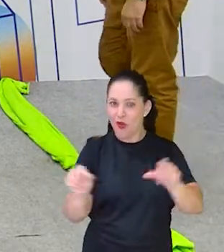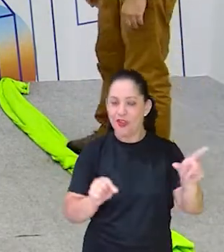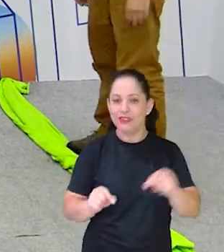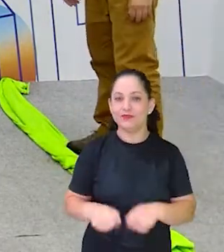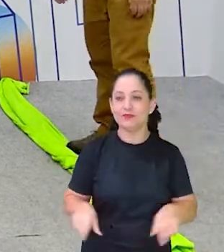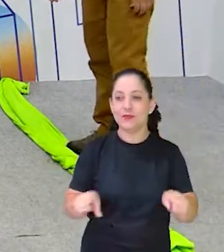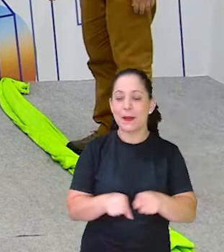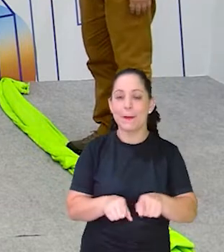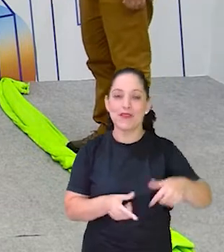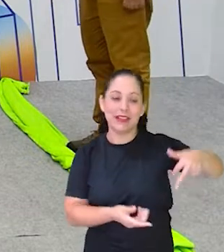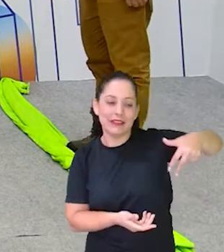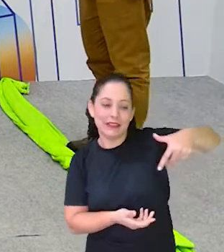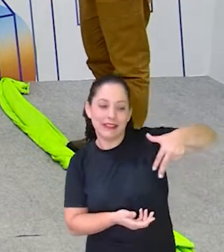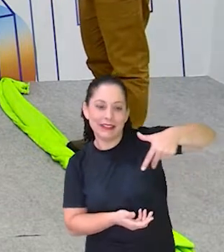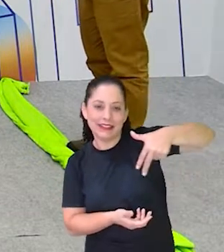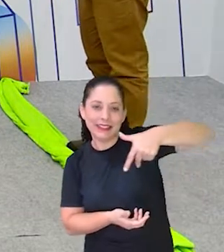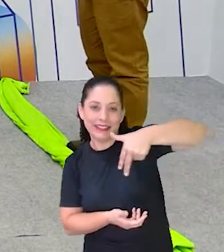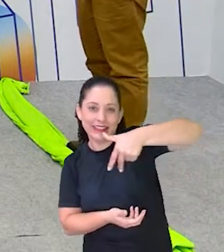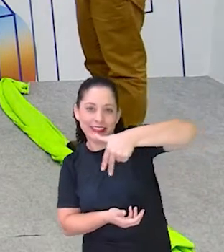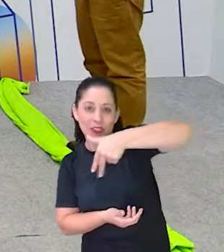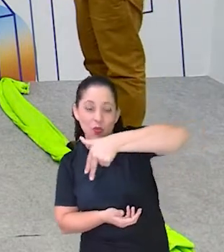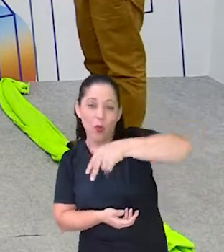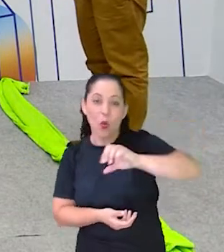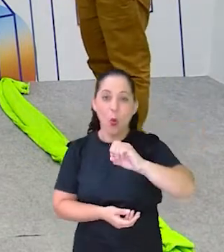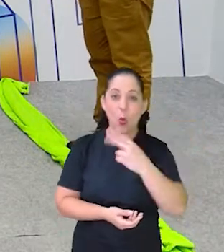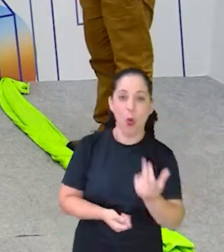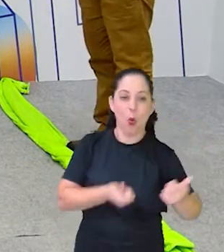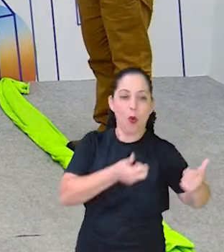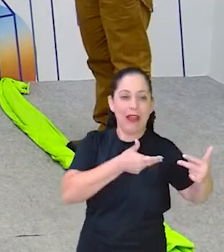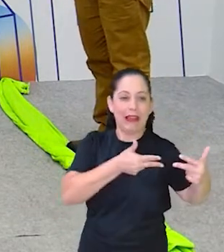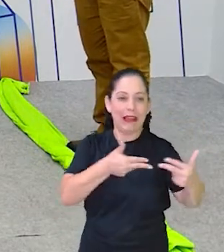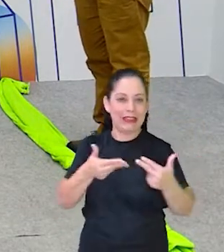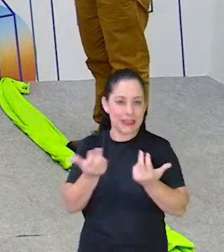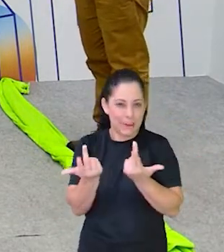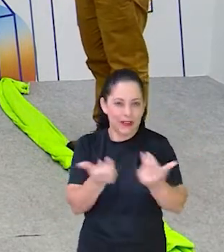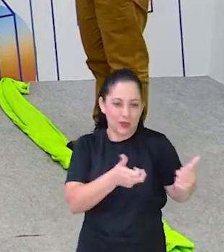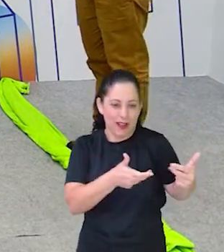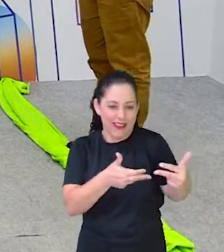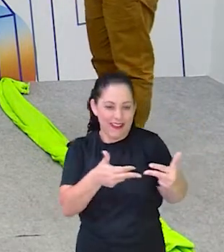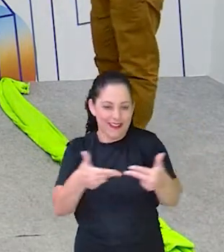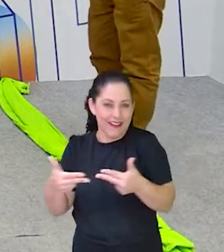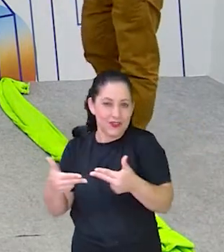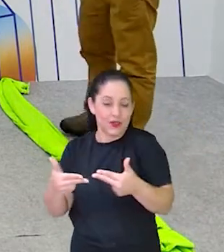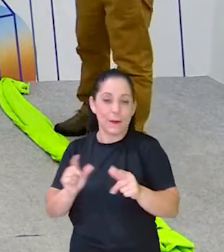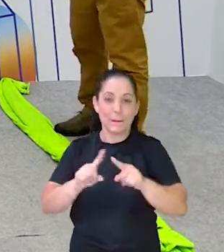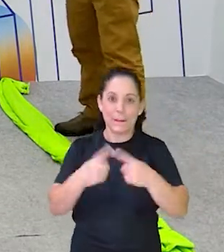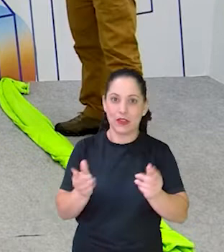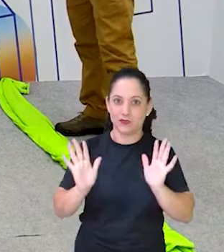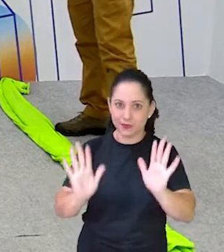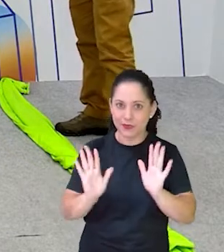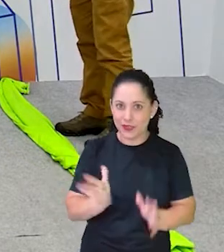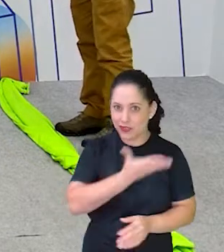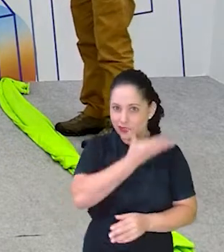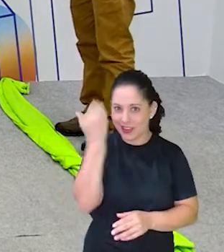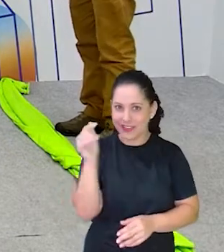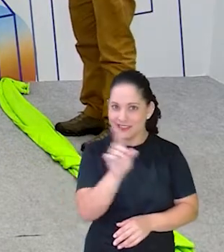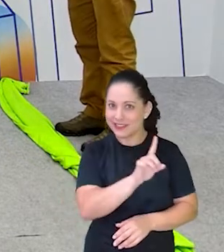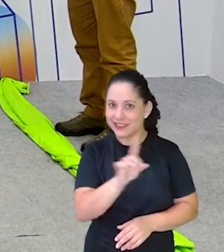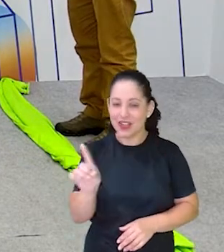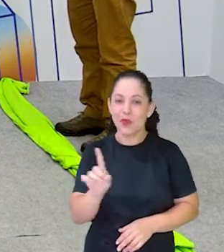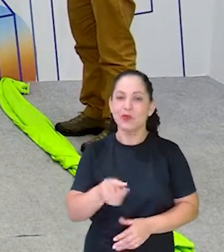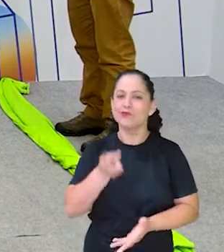de ladinho assim. Eu vou imitando um caranguejo. Mas a gente não pode se esquecer de que